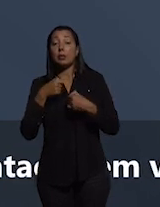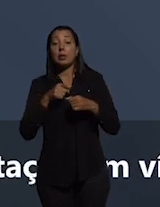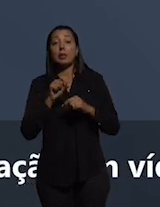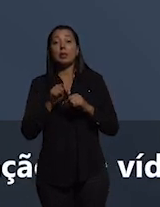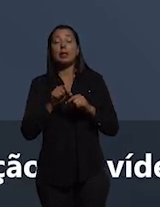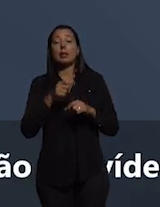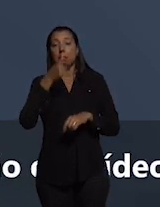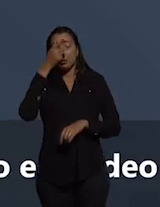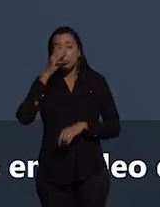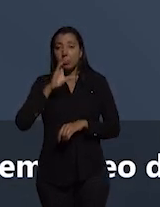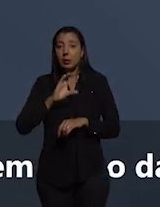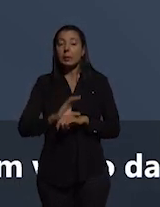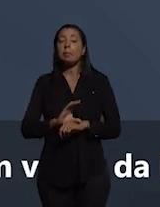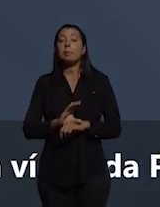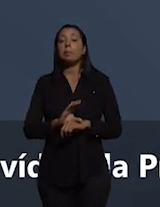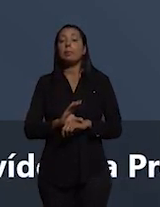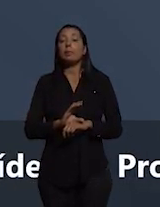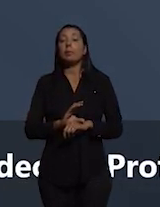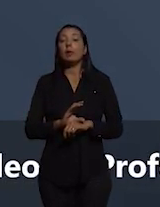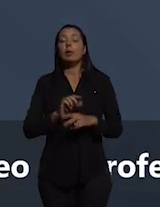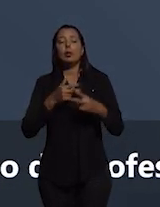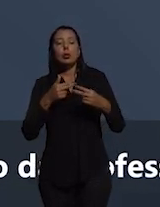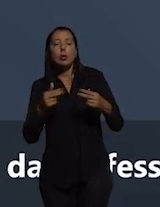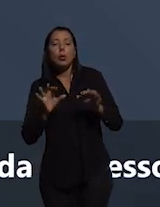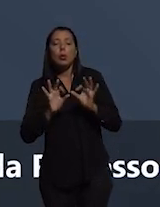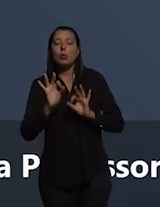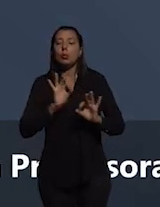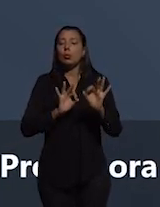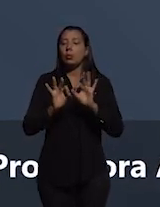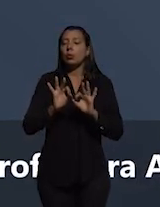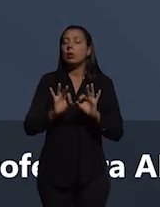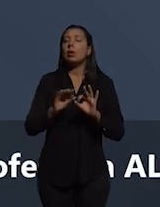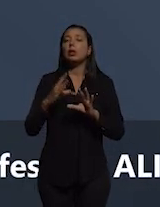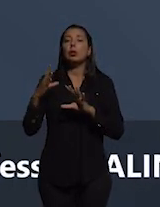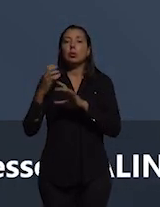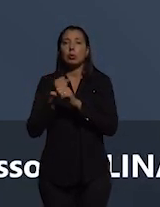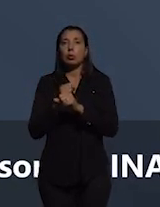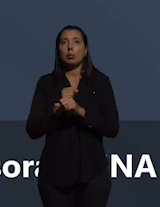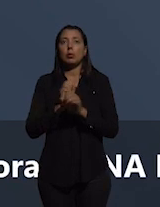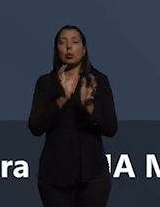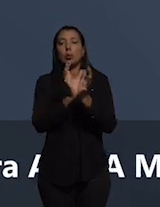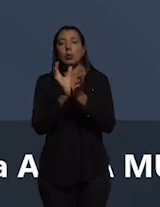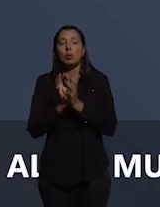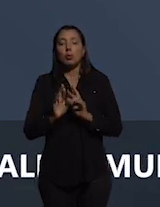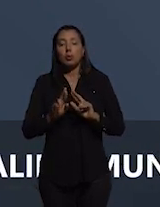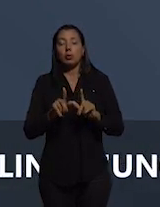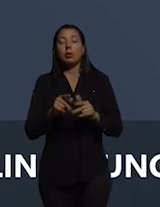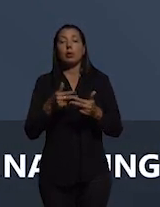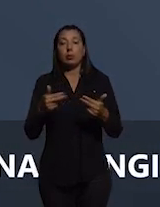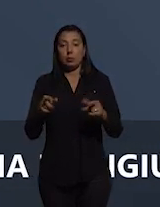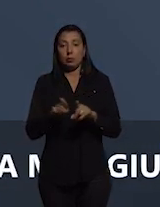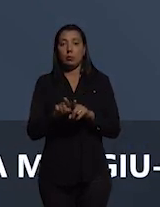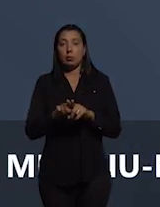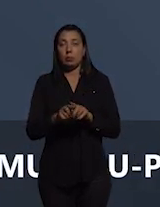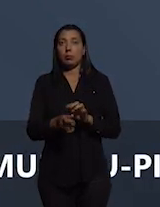cidadãos de ferramentas de accountability um conjunto diferente de ferramentas